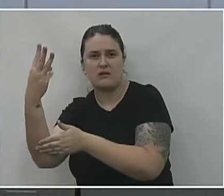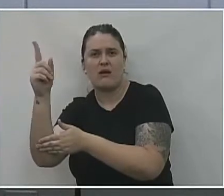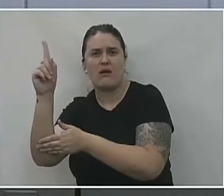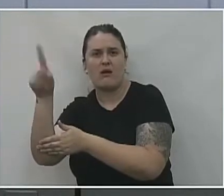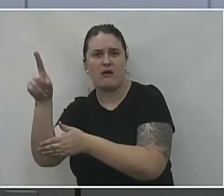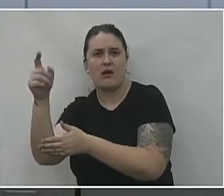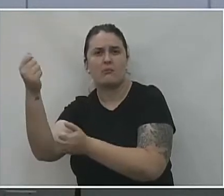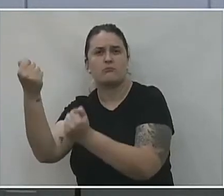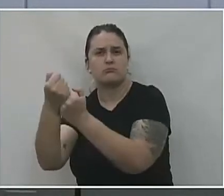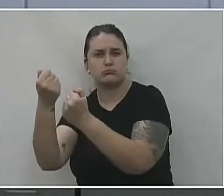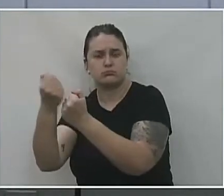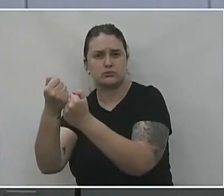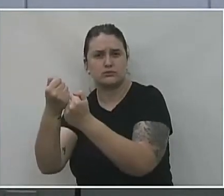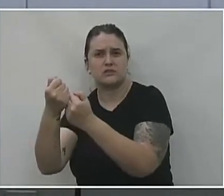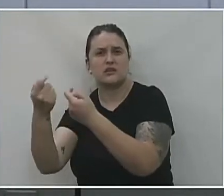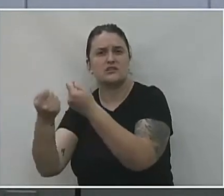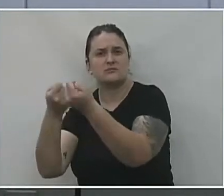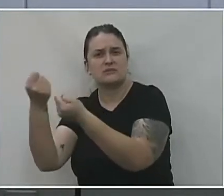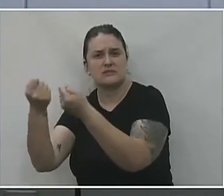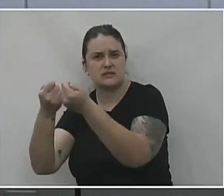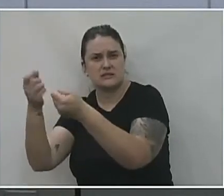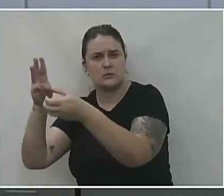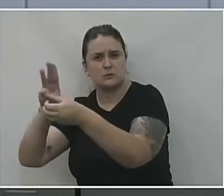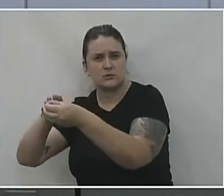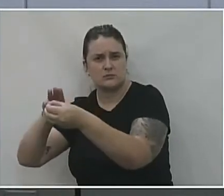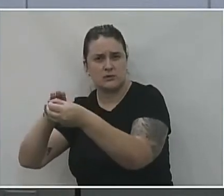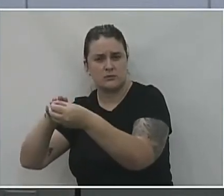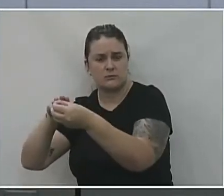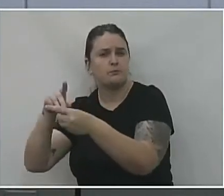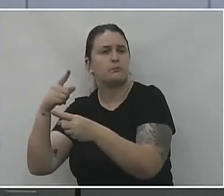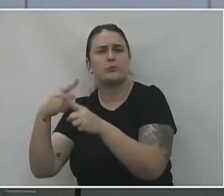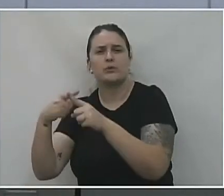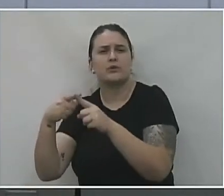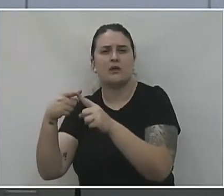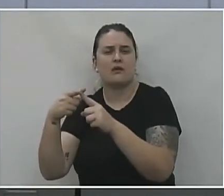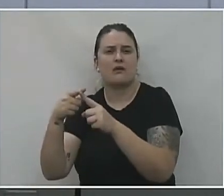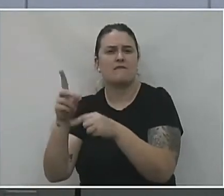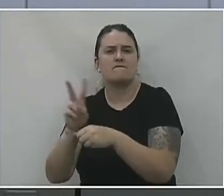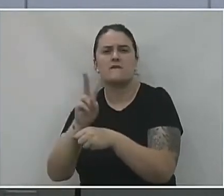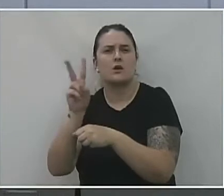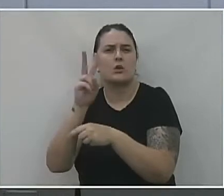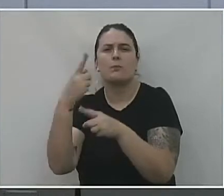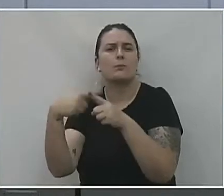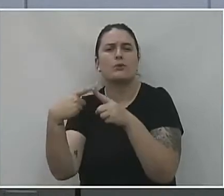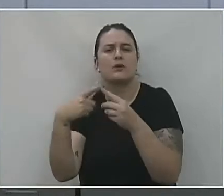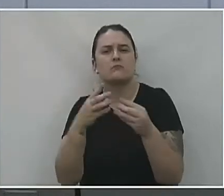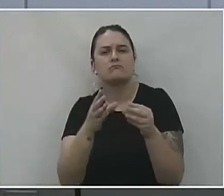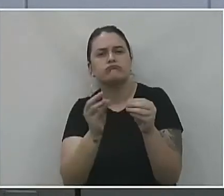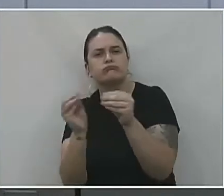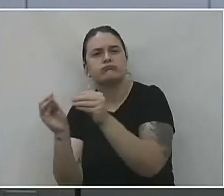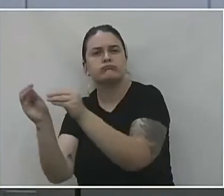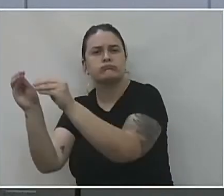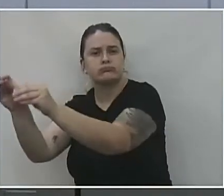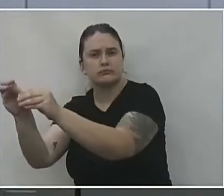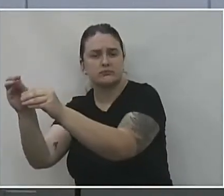auxílio financeiro da União para a administração municipal. Por que esse valor e por que para a administração municipal? Porque